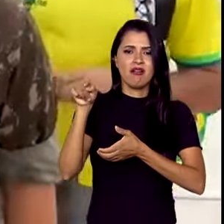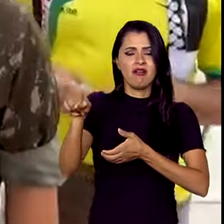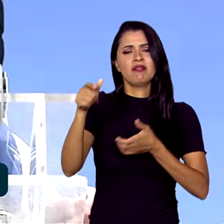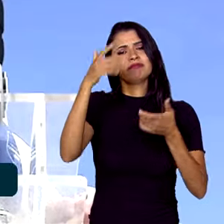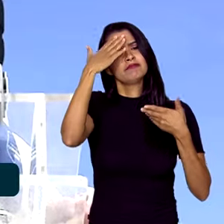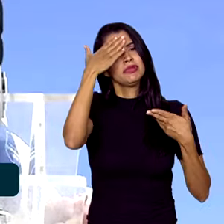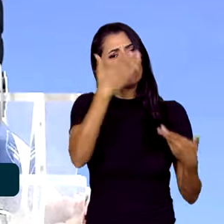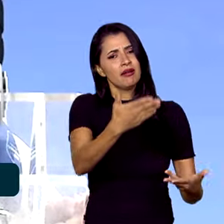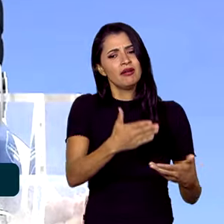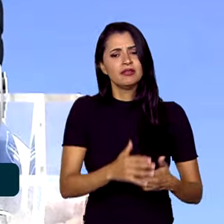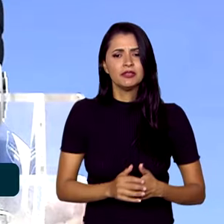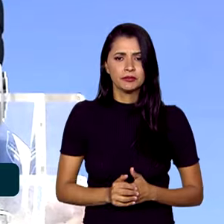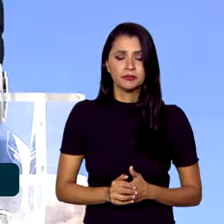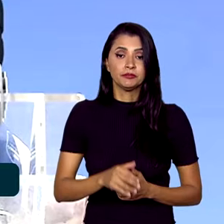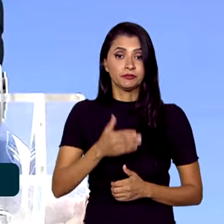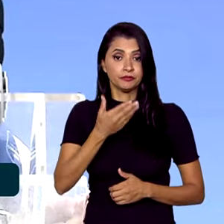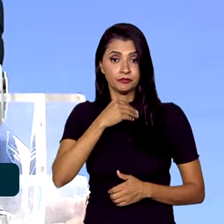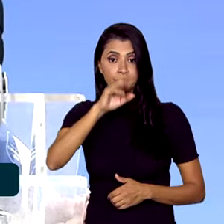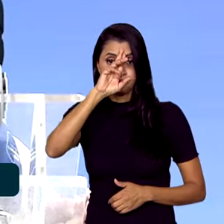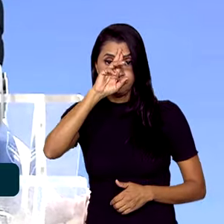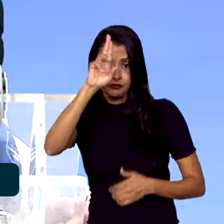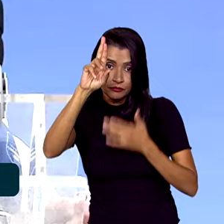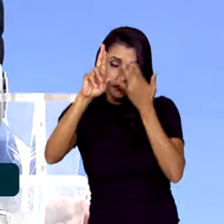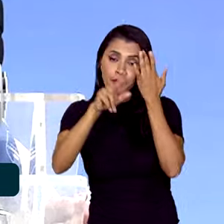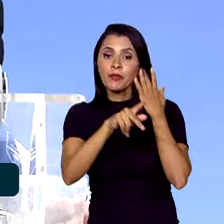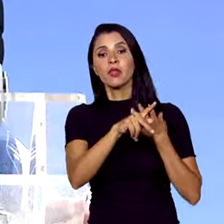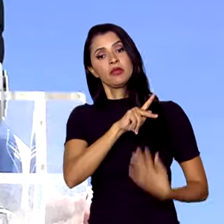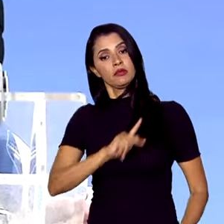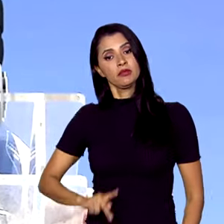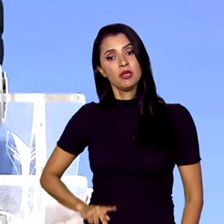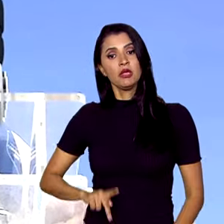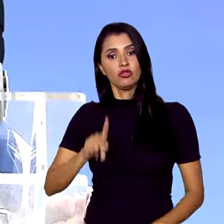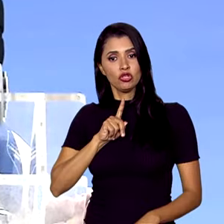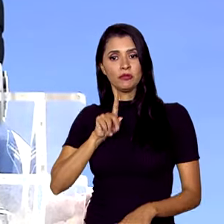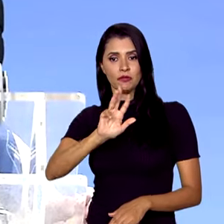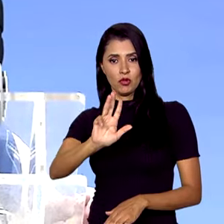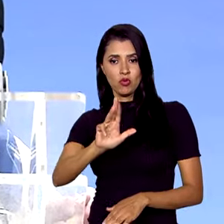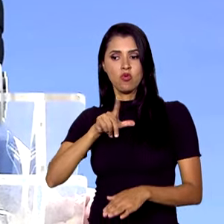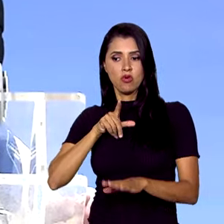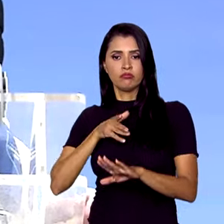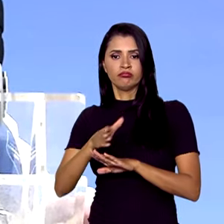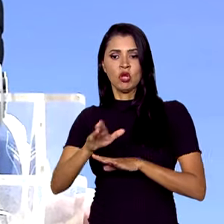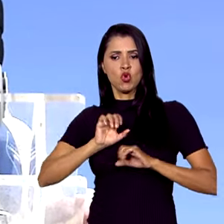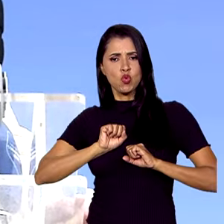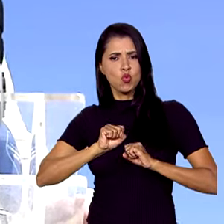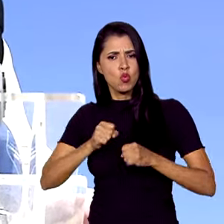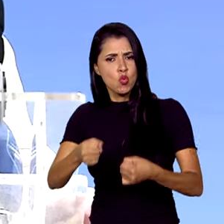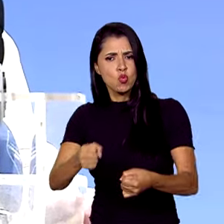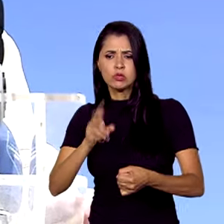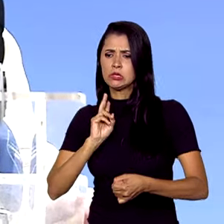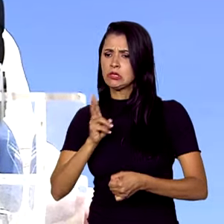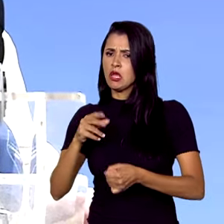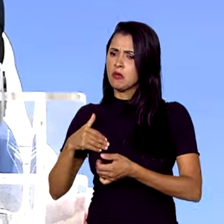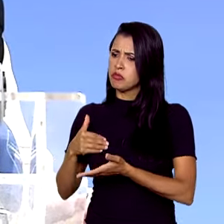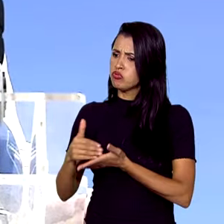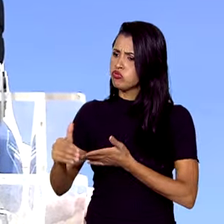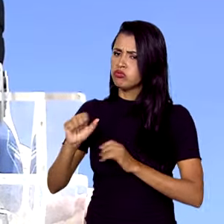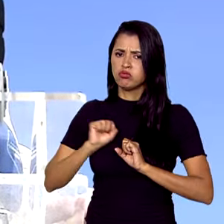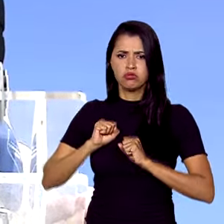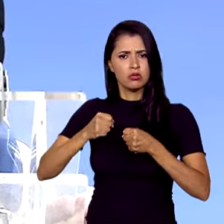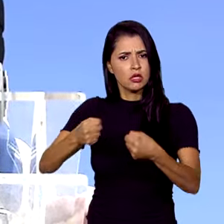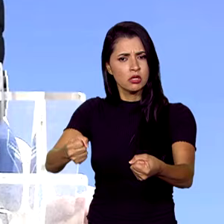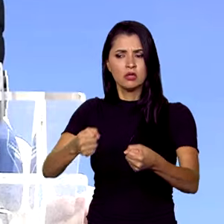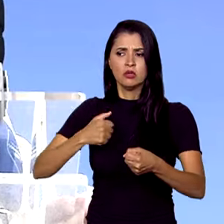Obrigado, gente. O senhor presidente da república esteve desde o início totalmente empenhado e